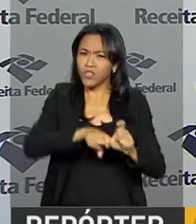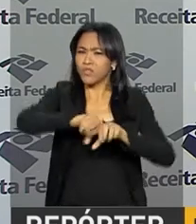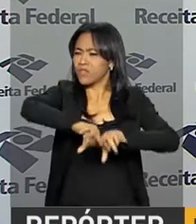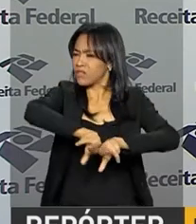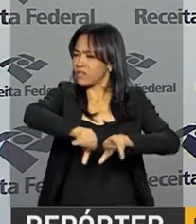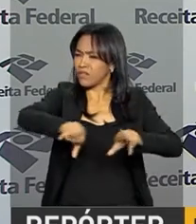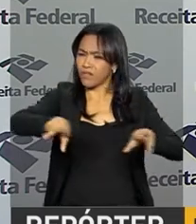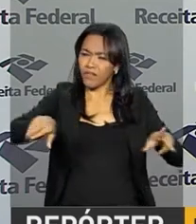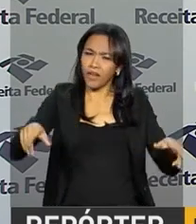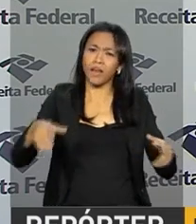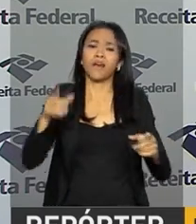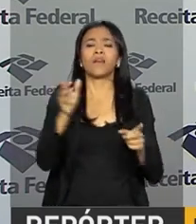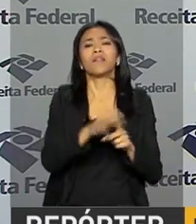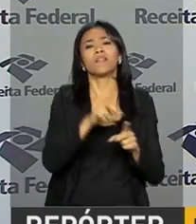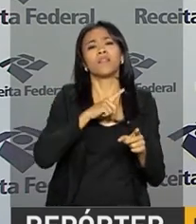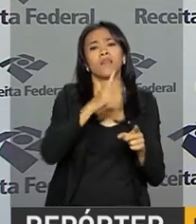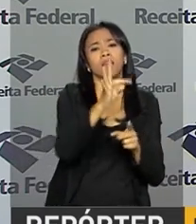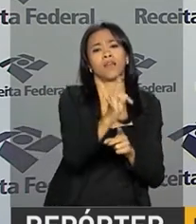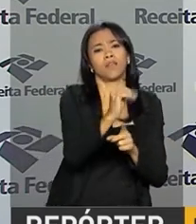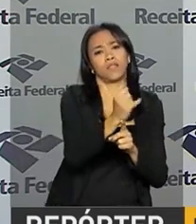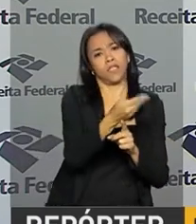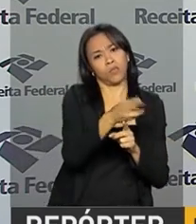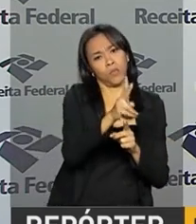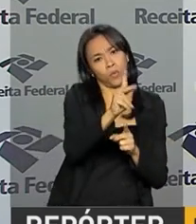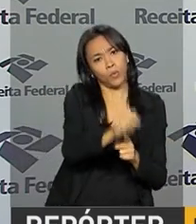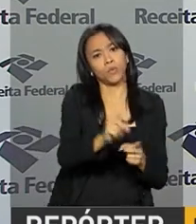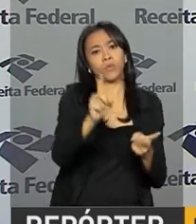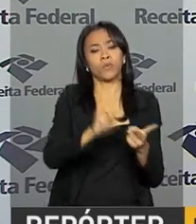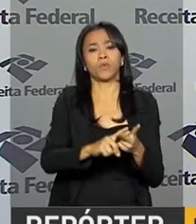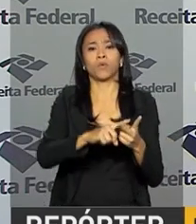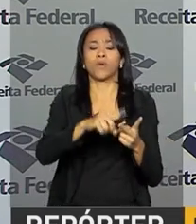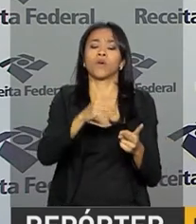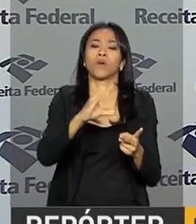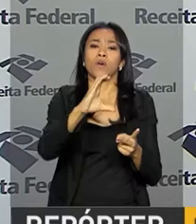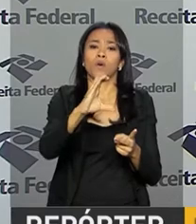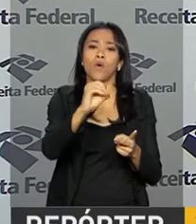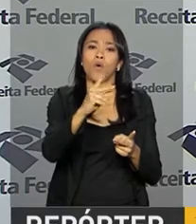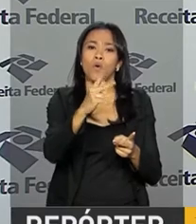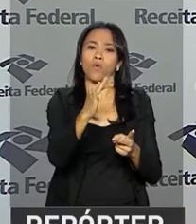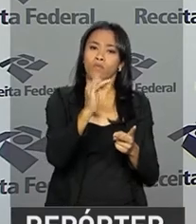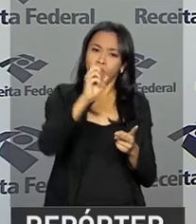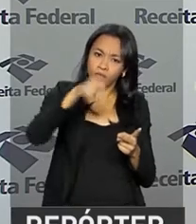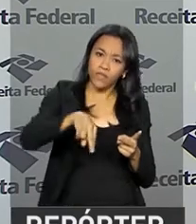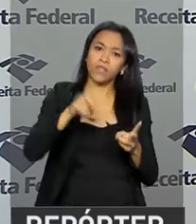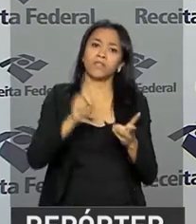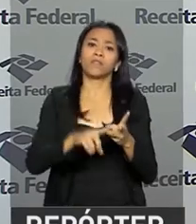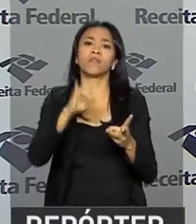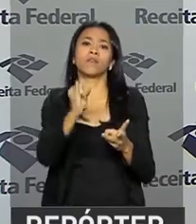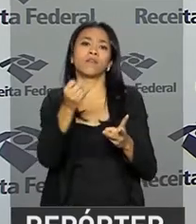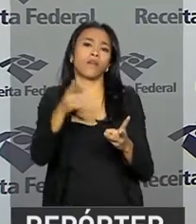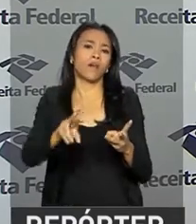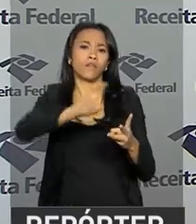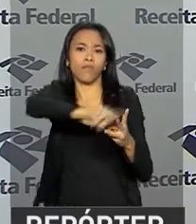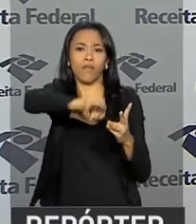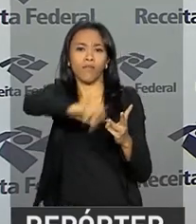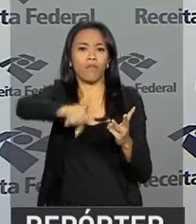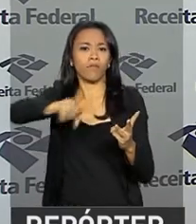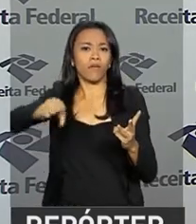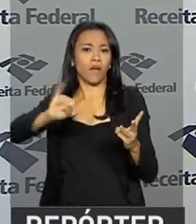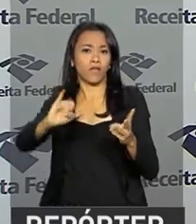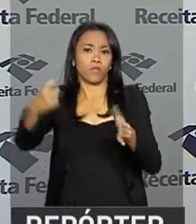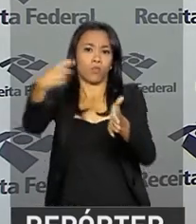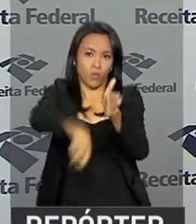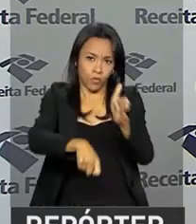temos desde os tributos não previdenciários, IR, PIS, COFINS, que são um grande monta. E nós temos uma parte aí, uns 20,